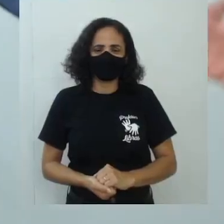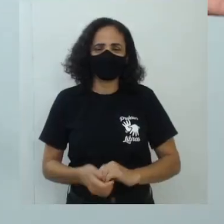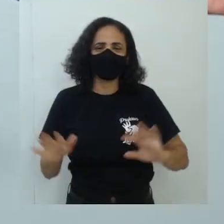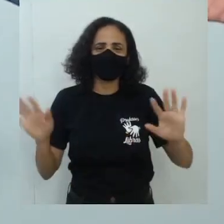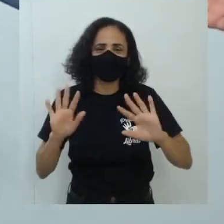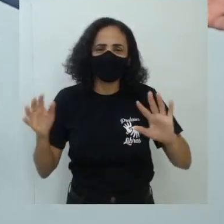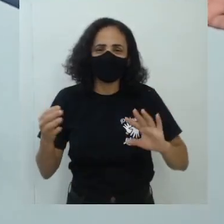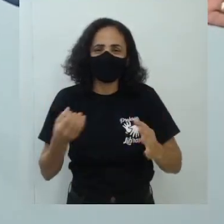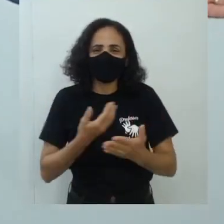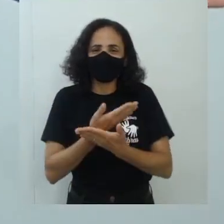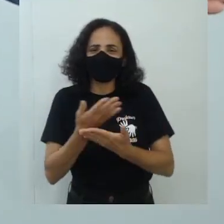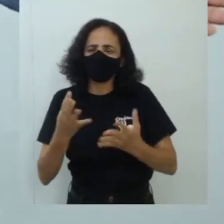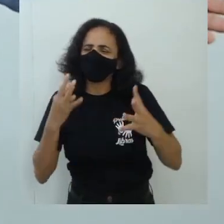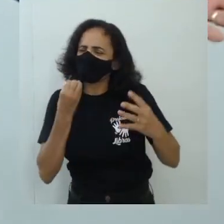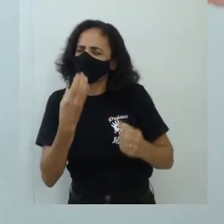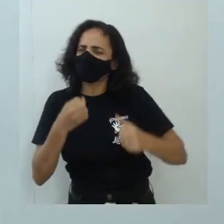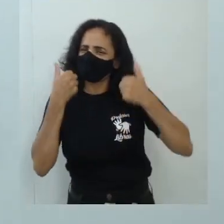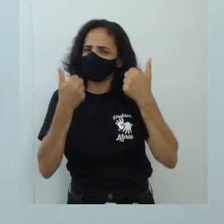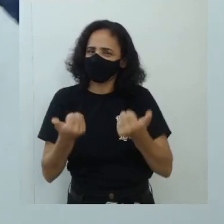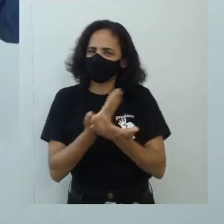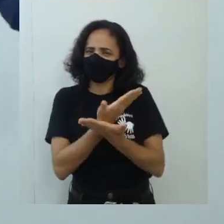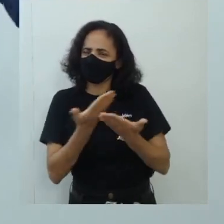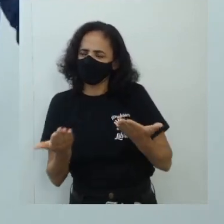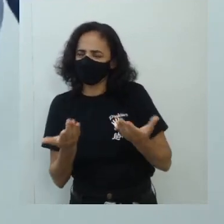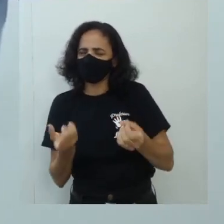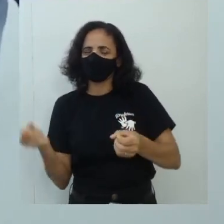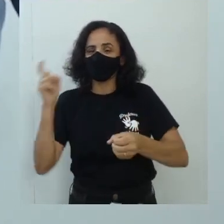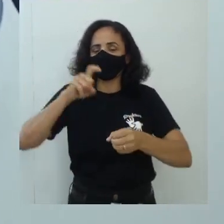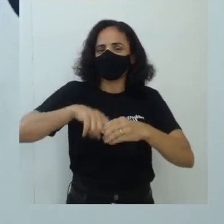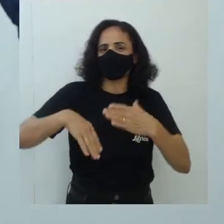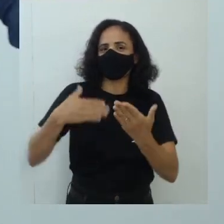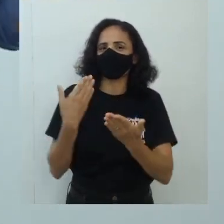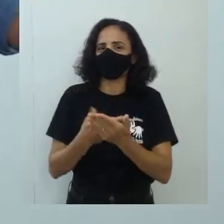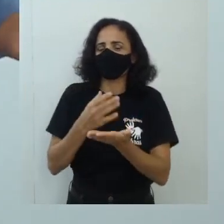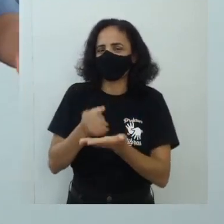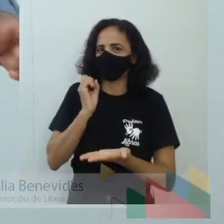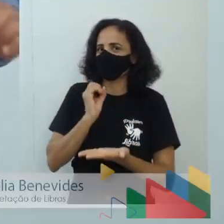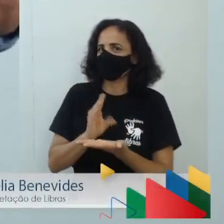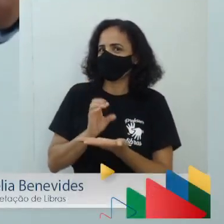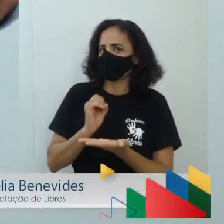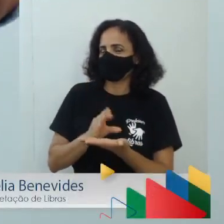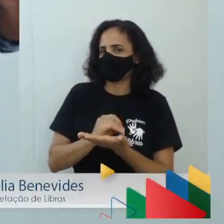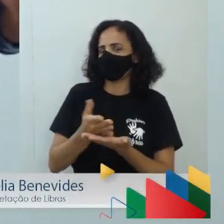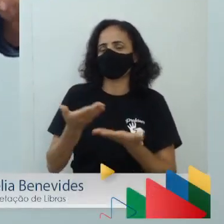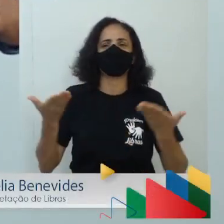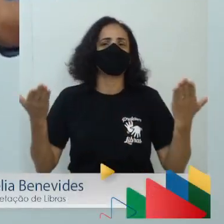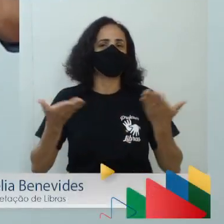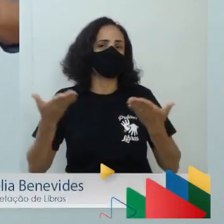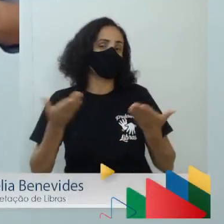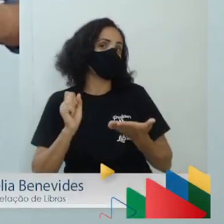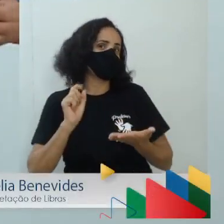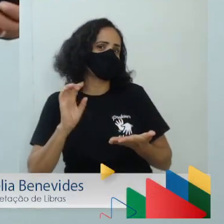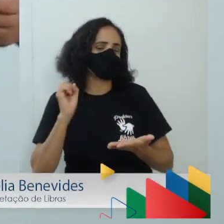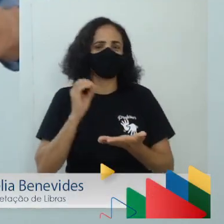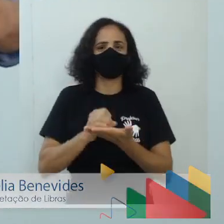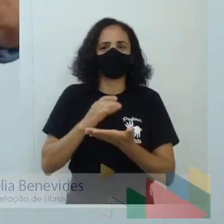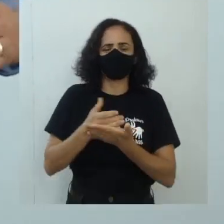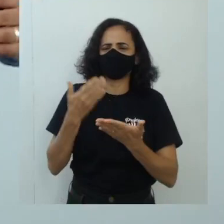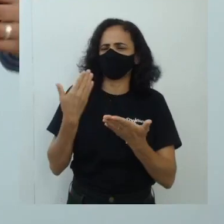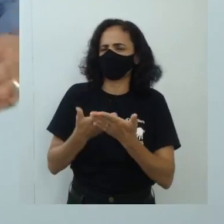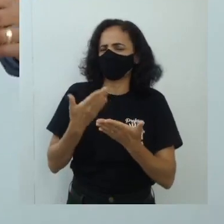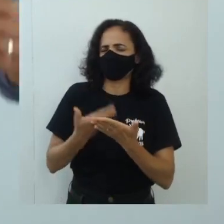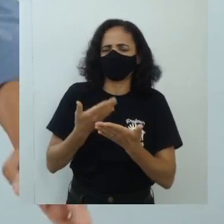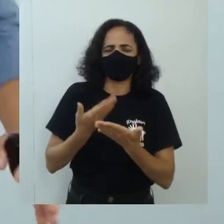Olá meus amigos, tudo bem? Estamos de volta para mais um EducaPE, só que dessa vez um EducaPE, mas muito,